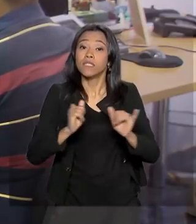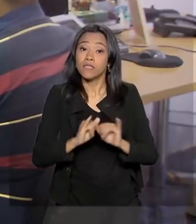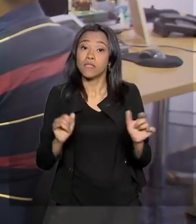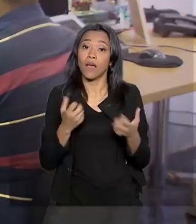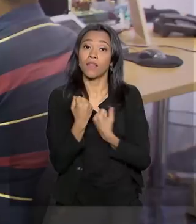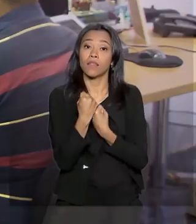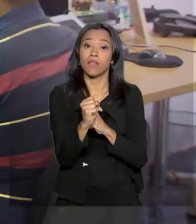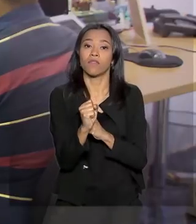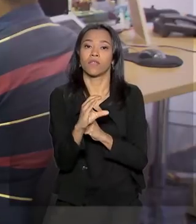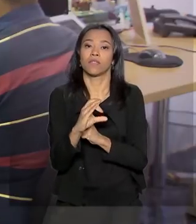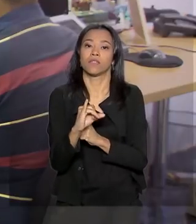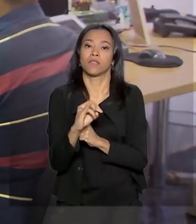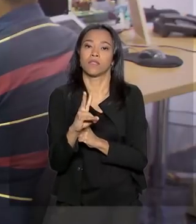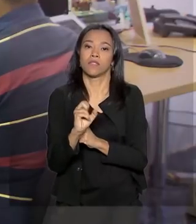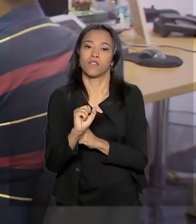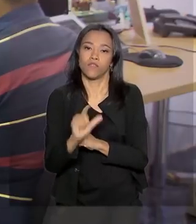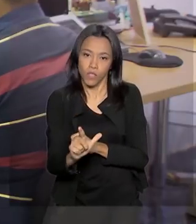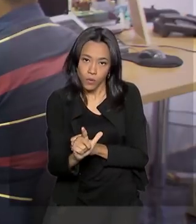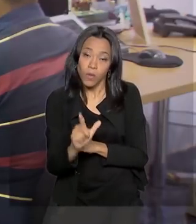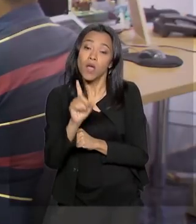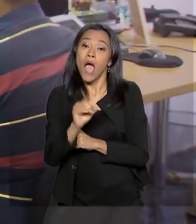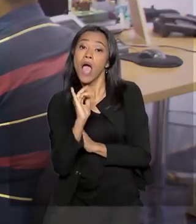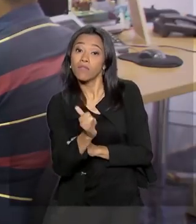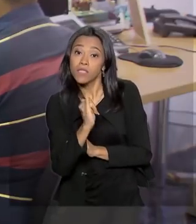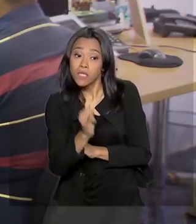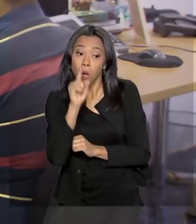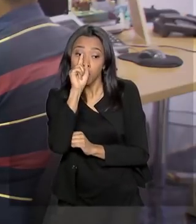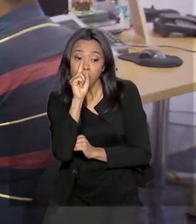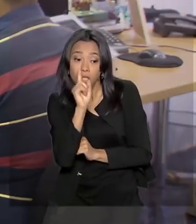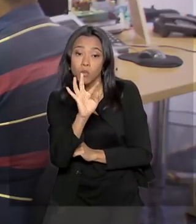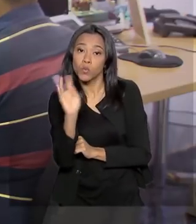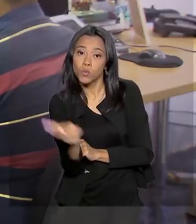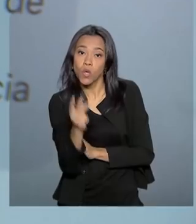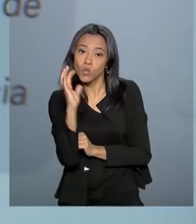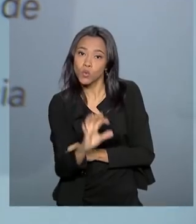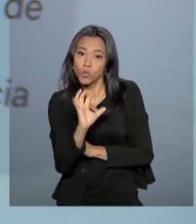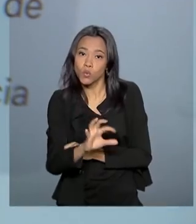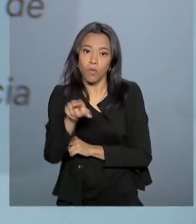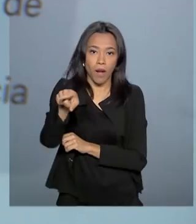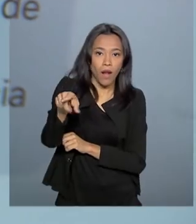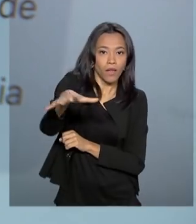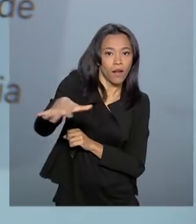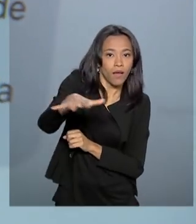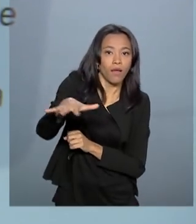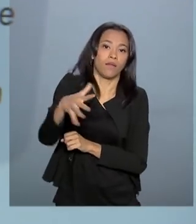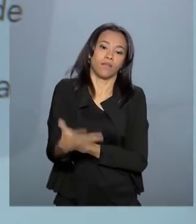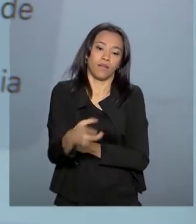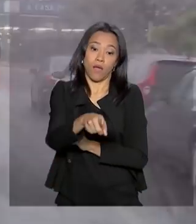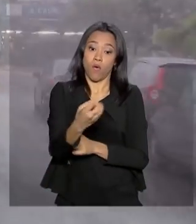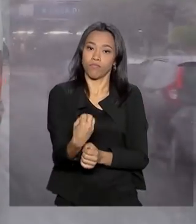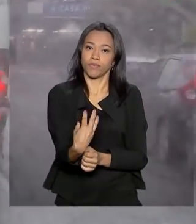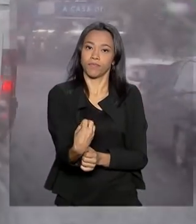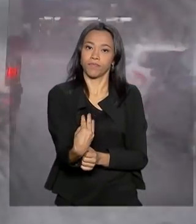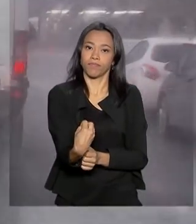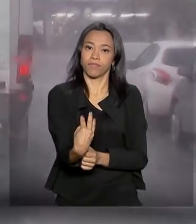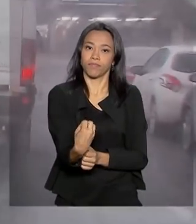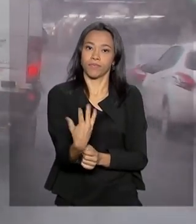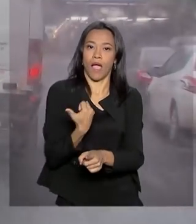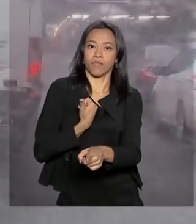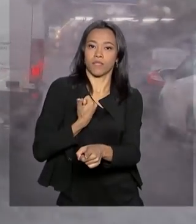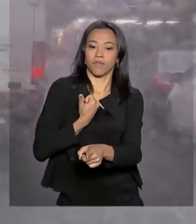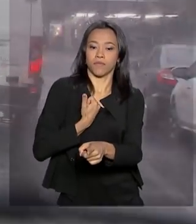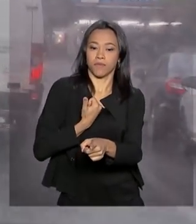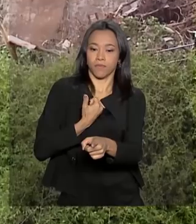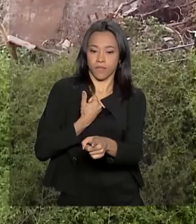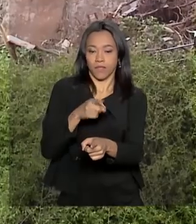forma prévia a possibilidade de ocorrência de chuvas intensas. A mensagem é alerta ainda sobre a possibilidade